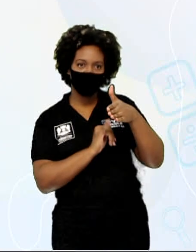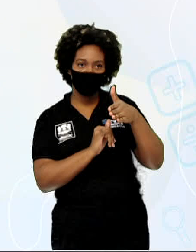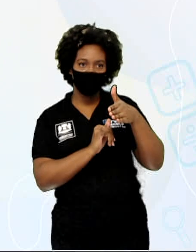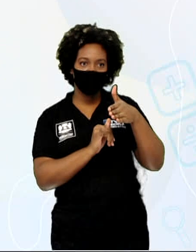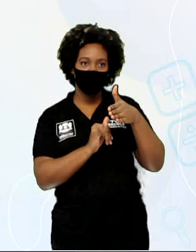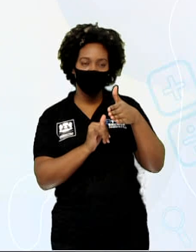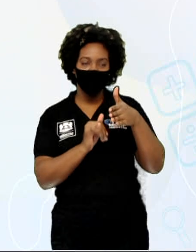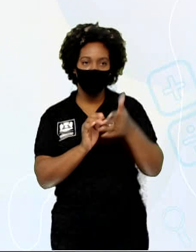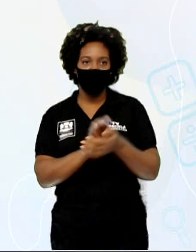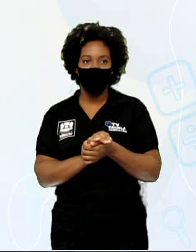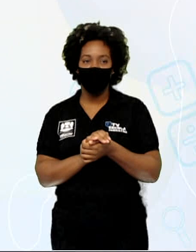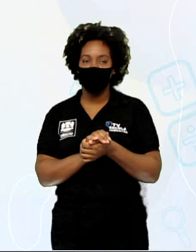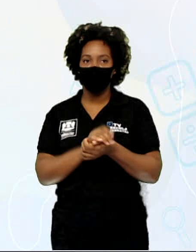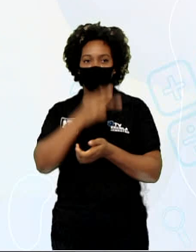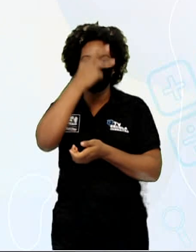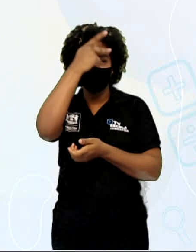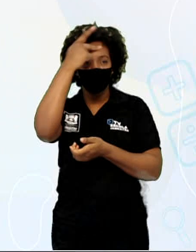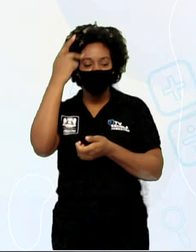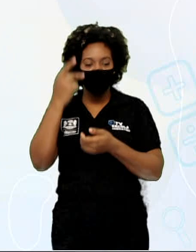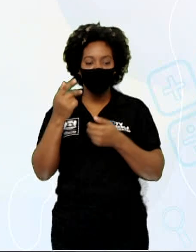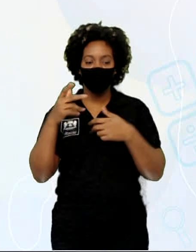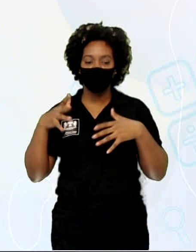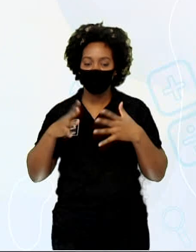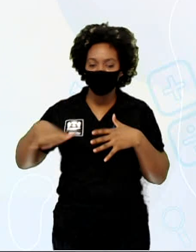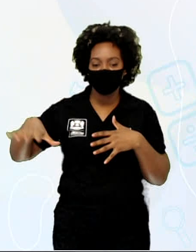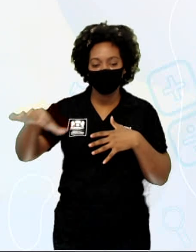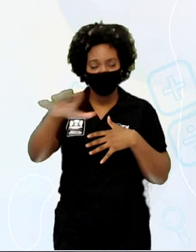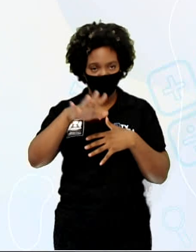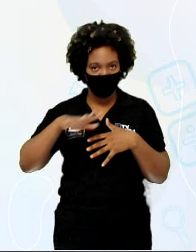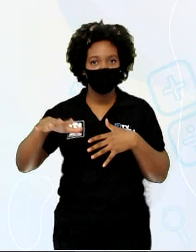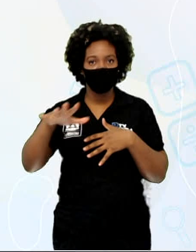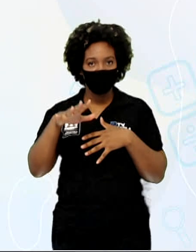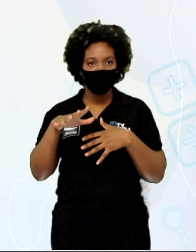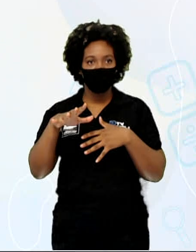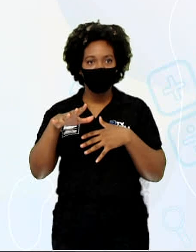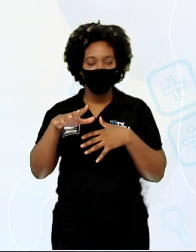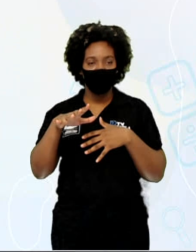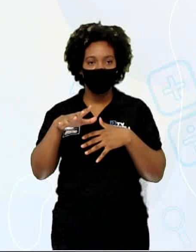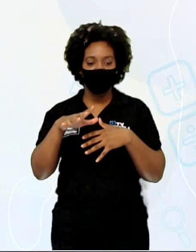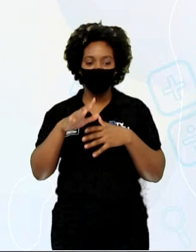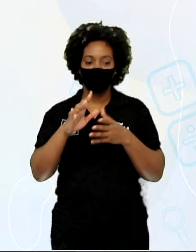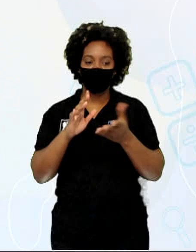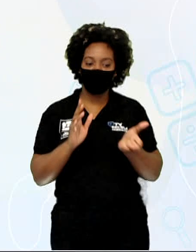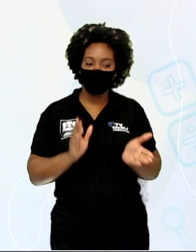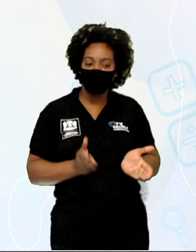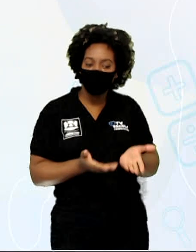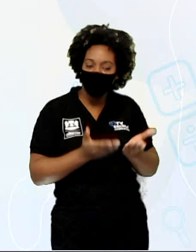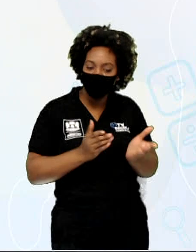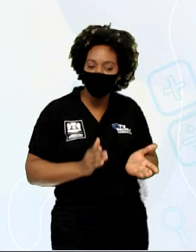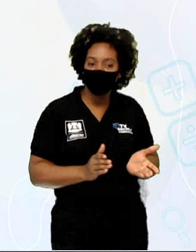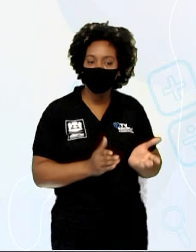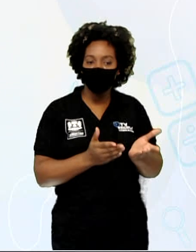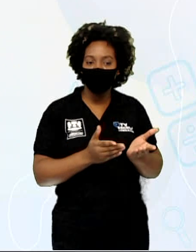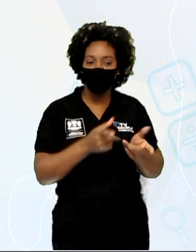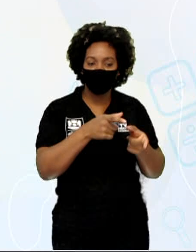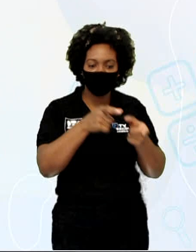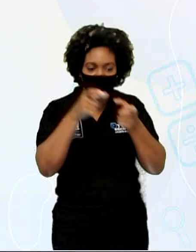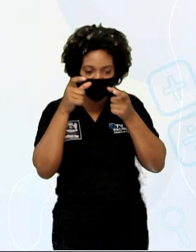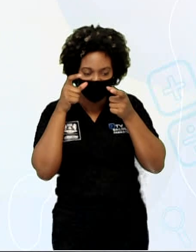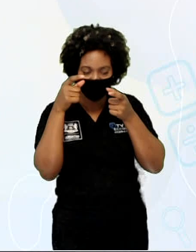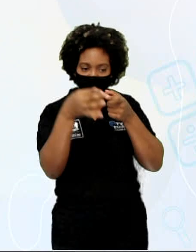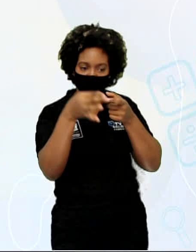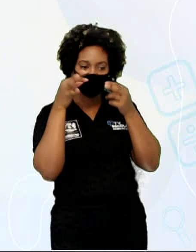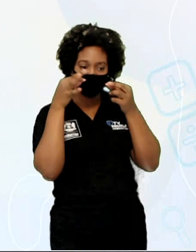amplo público, no intuito de atraí-lo a adquirir o objeto ofertado. Os anúncios, eles podem